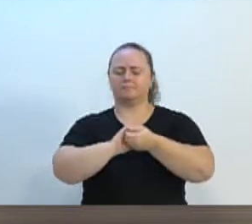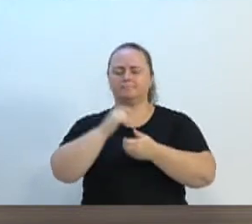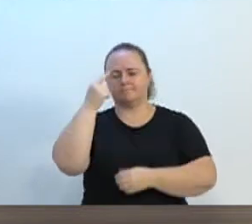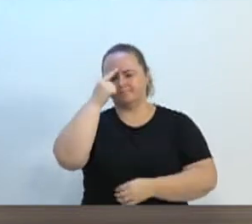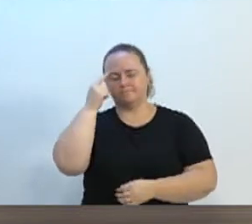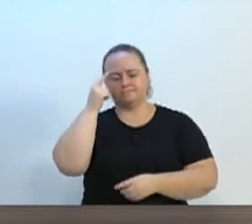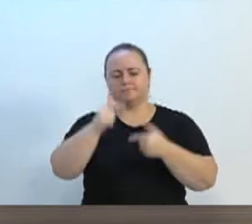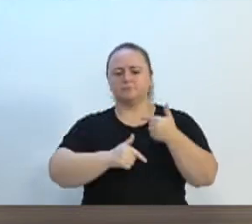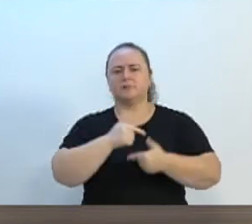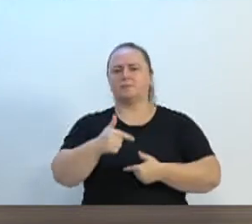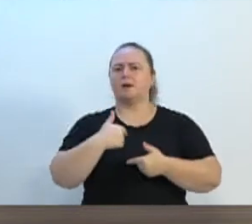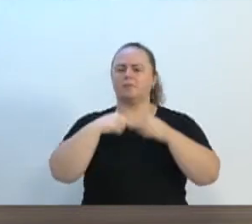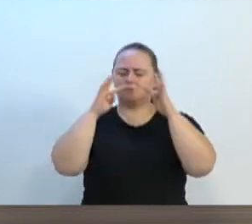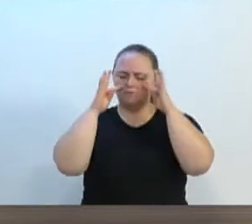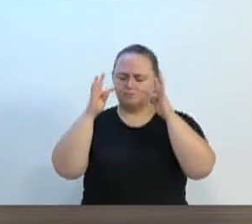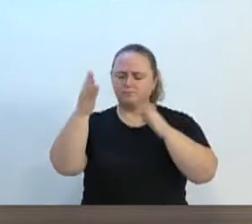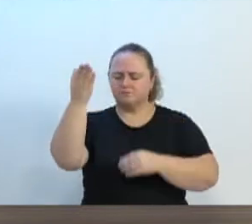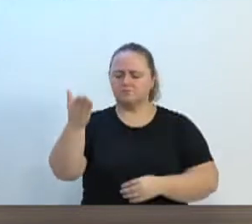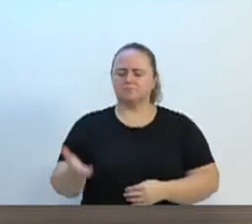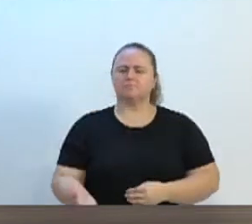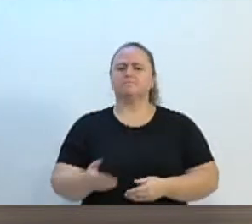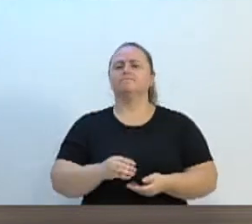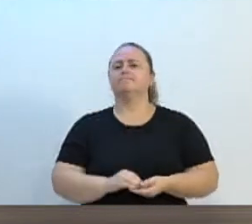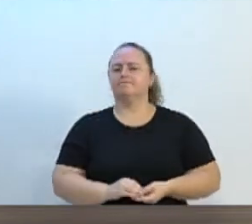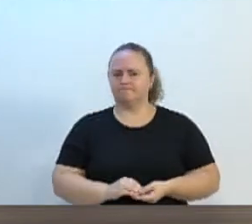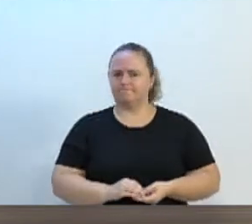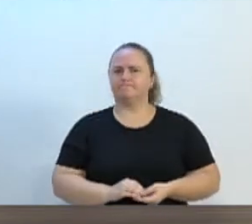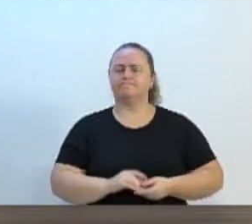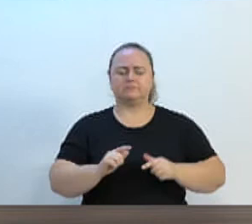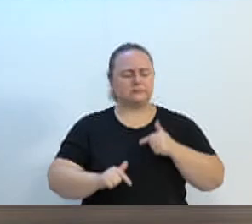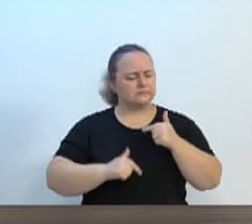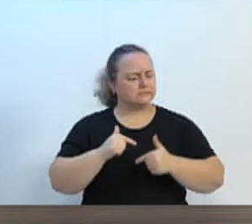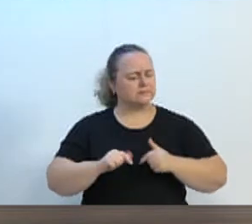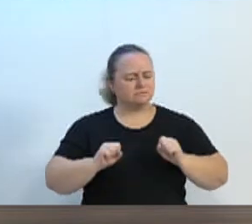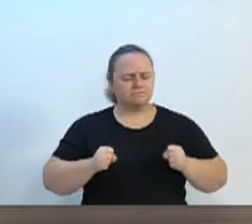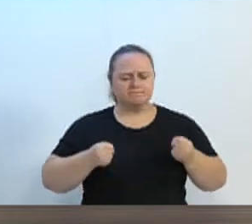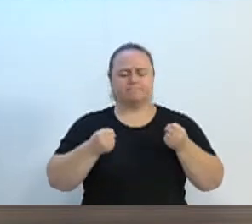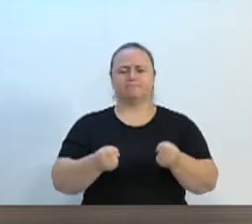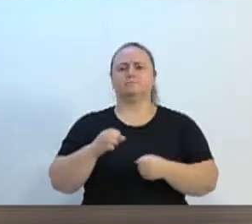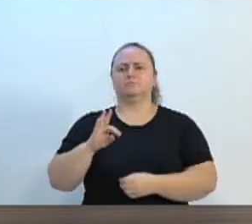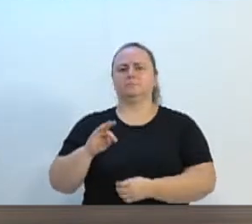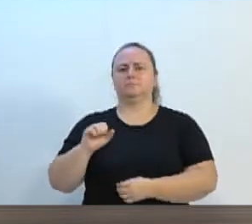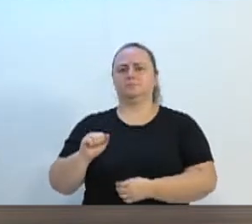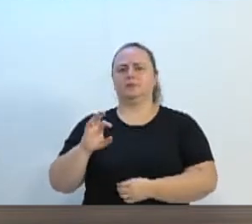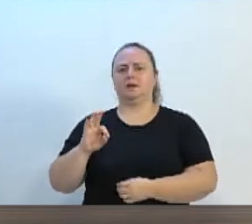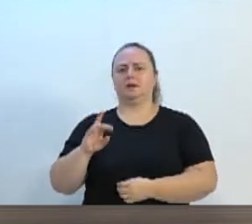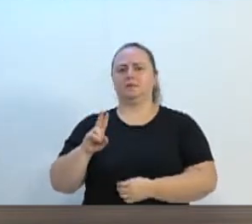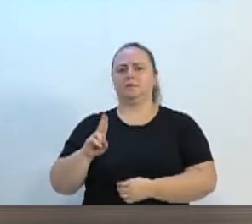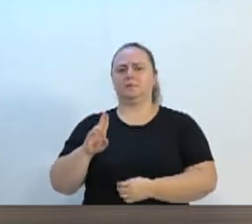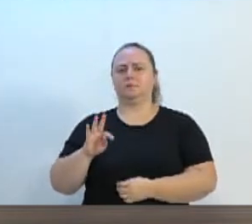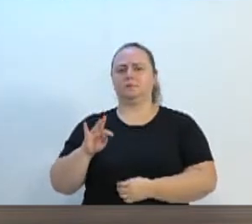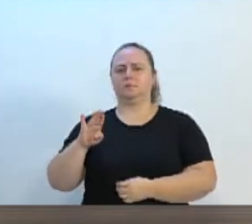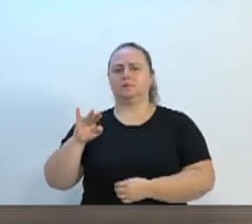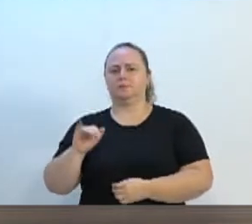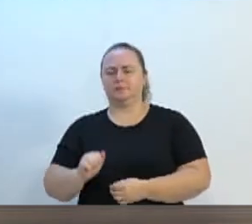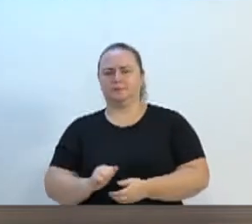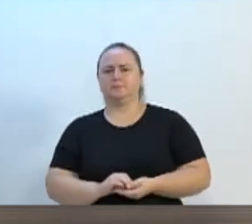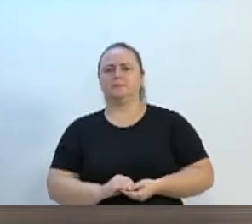trabalho. Eu sou testemunha do grande trabalho que o senhor fez nessa luta pelas estatutivas. Nesse momento, também, vereador Adriano Pereira.